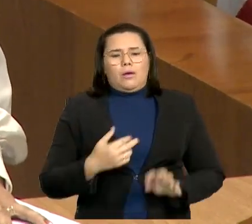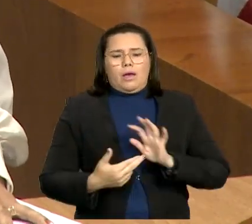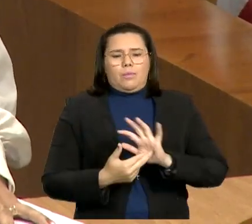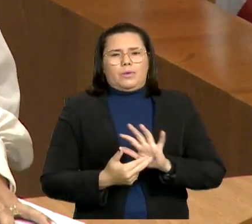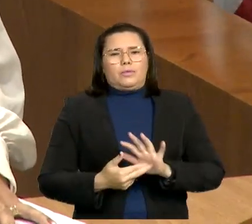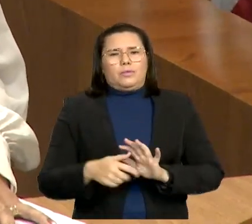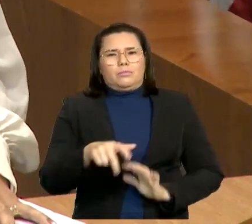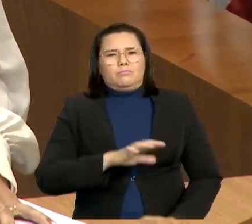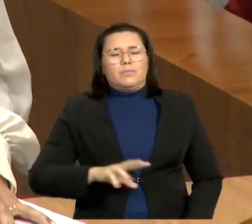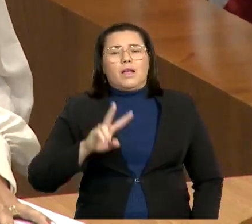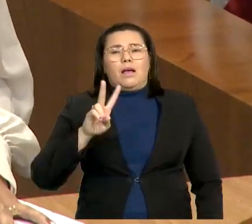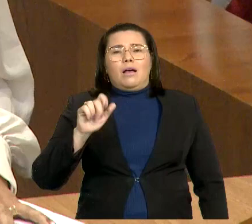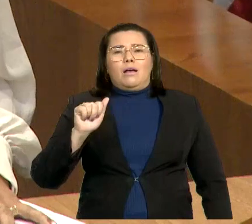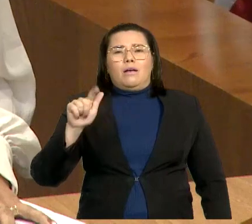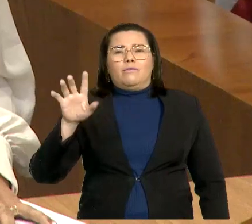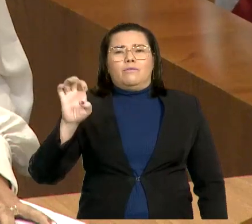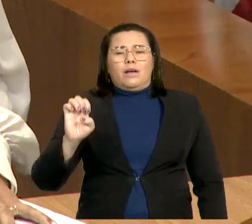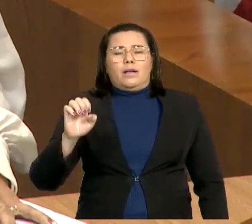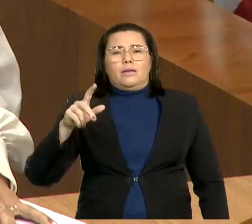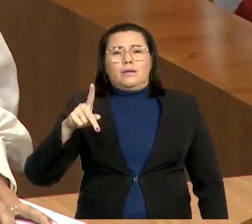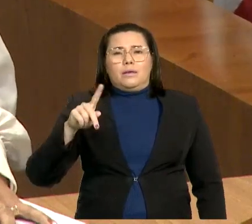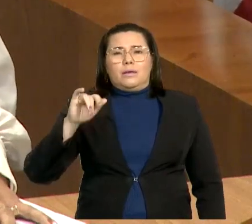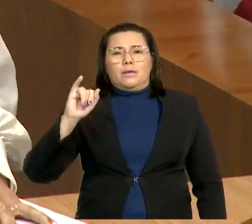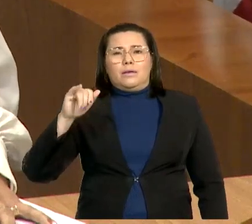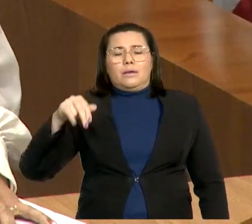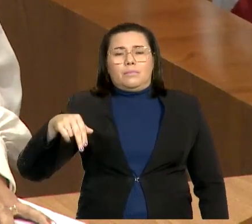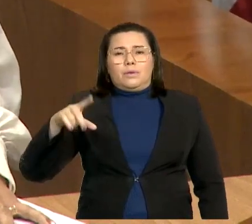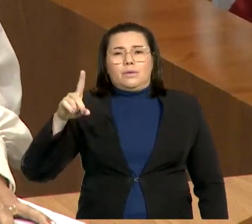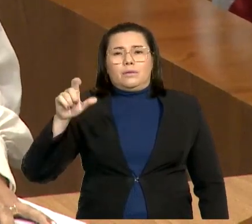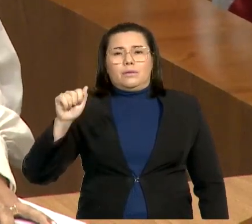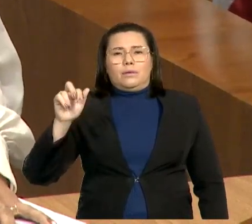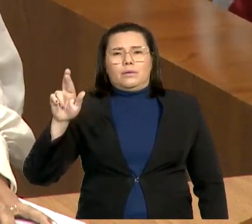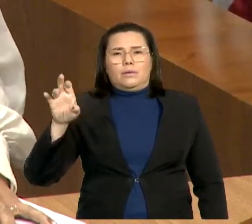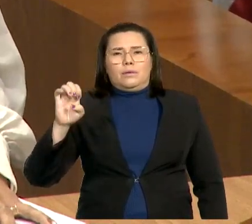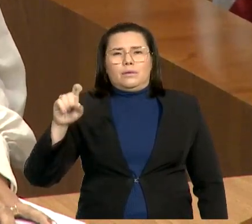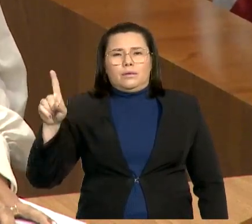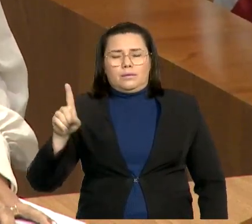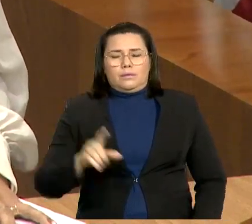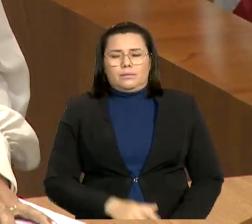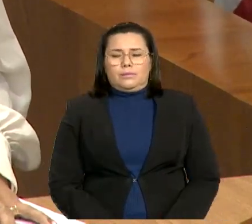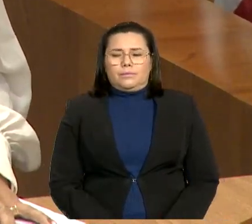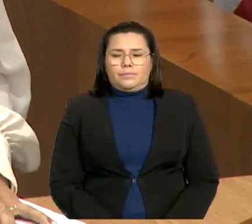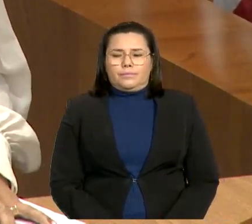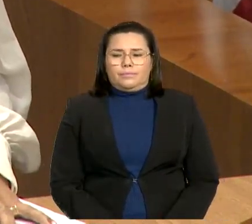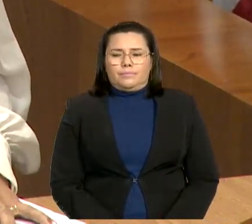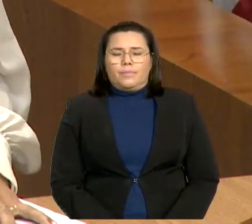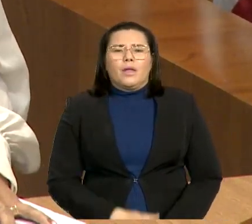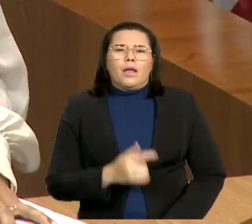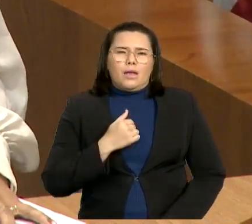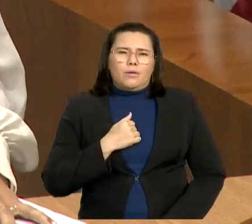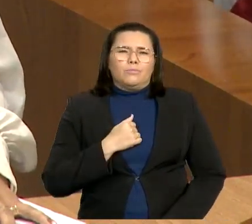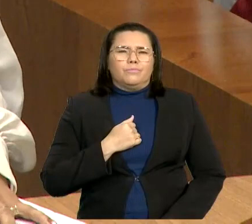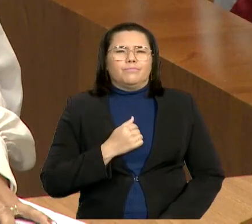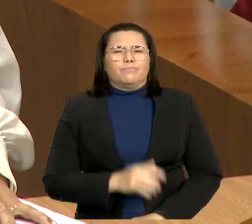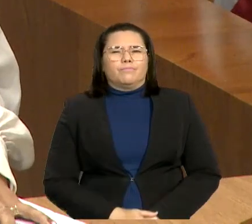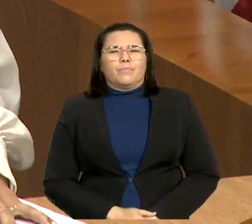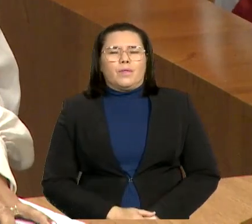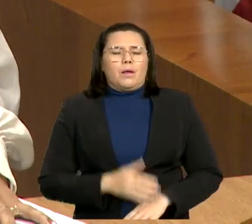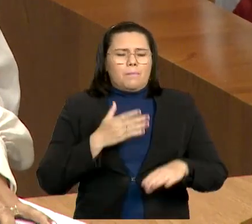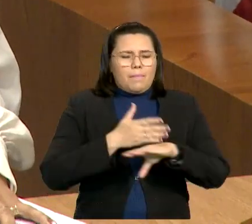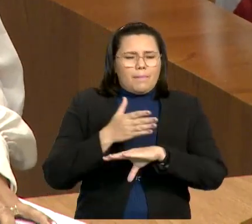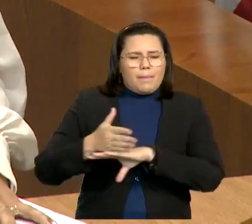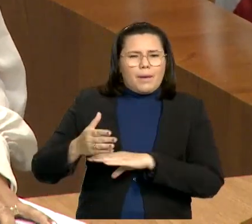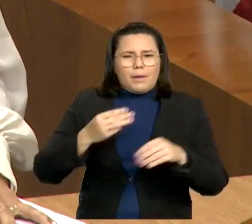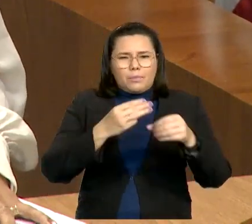Pinaré. Busquei ouvir todo esse tempo de mandato, o anseio daquele povo. Visitei os